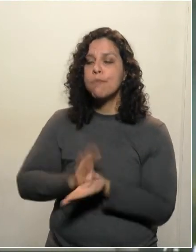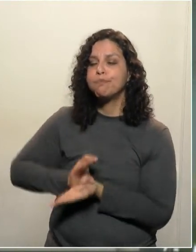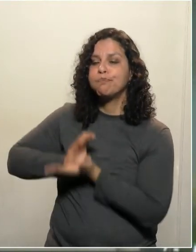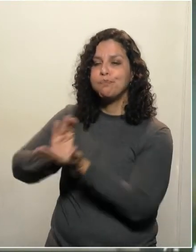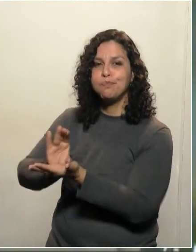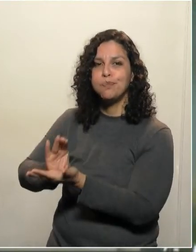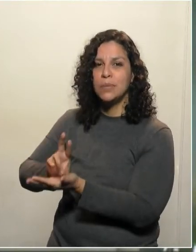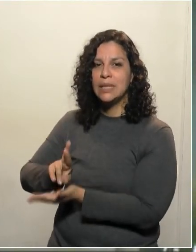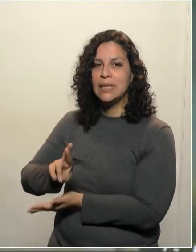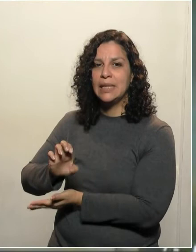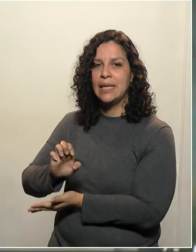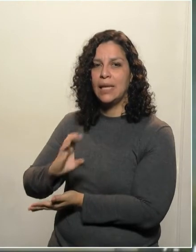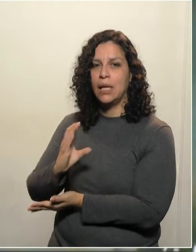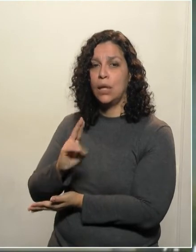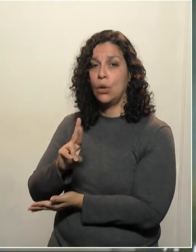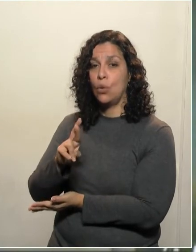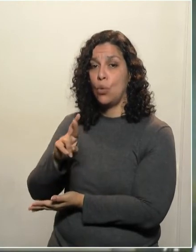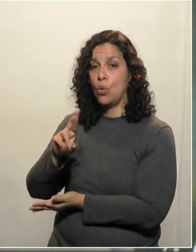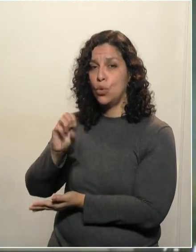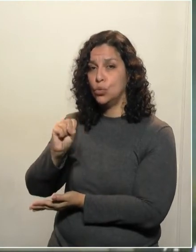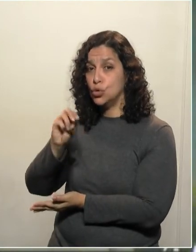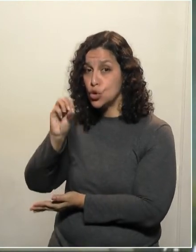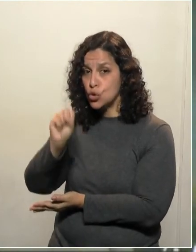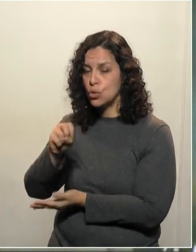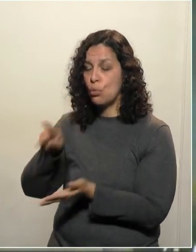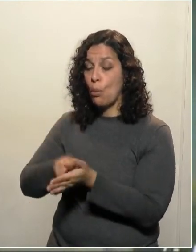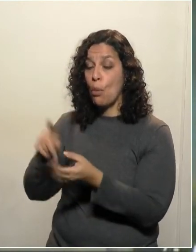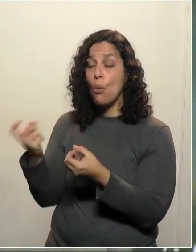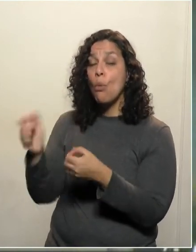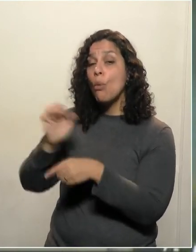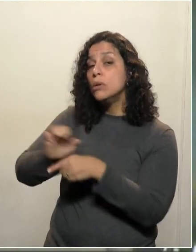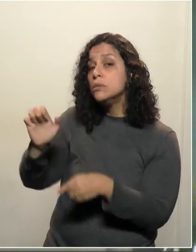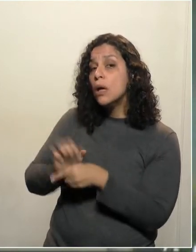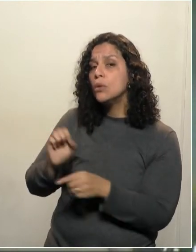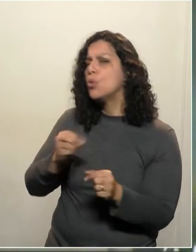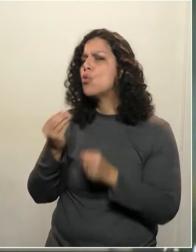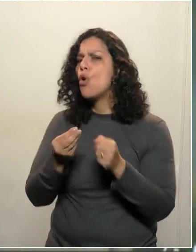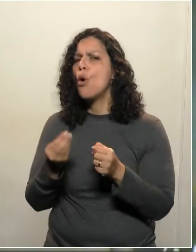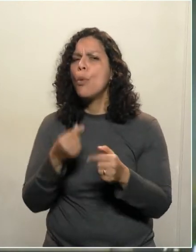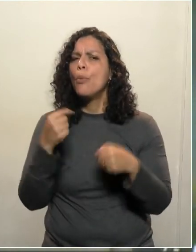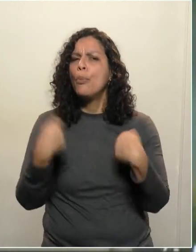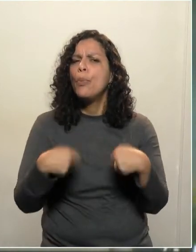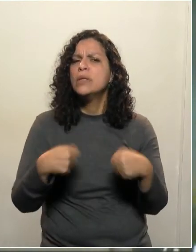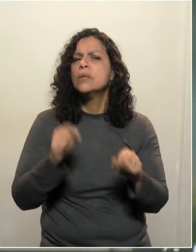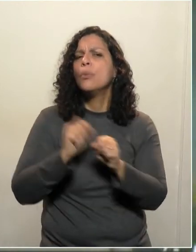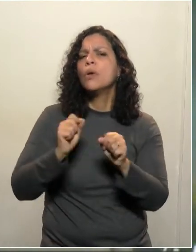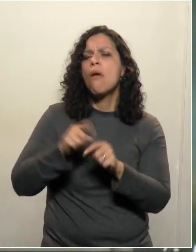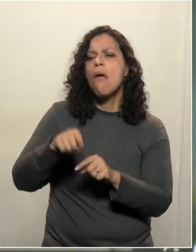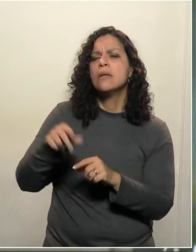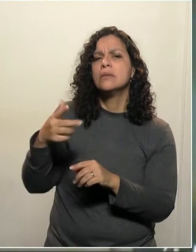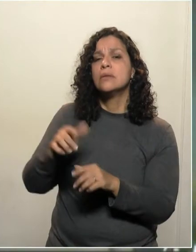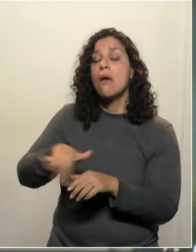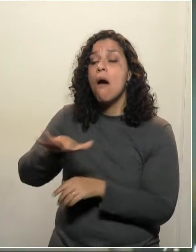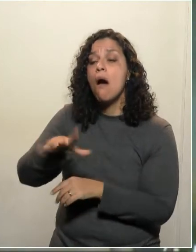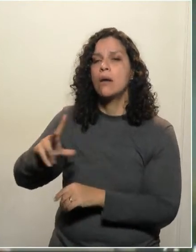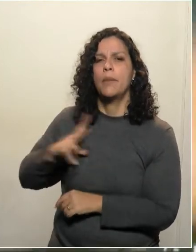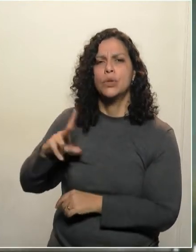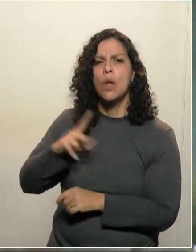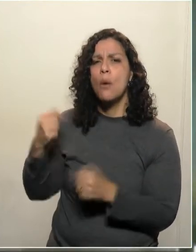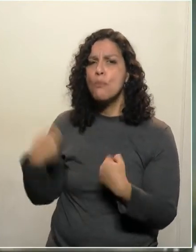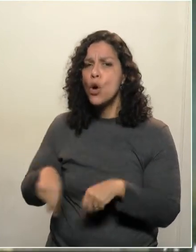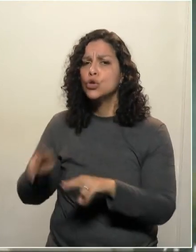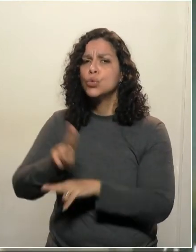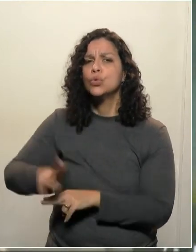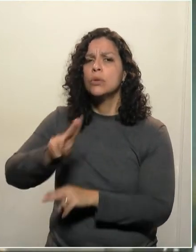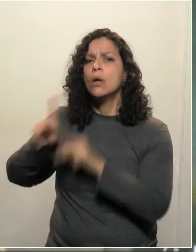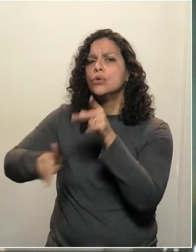A meu ver, é preciso que fique muito claro quais as necessidades que essas entidades têm de ser utilidade pública, uma vez que já